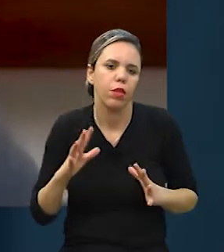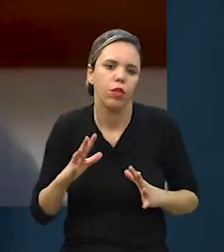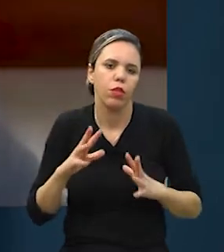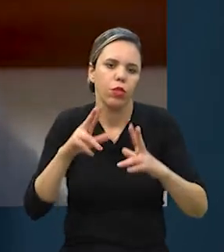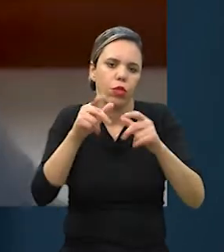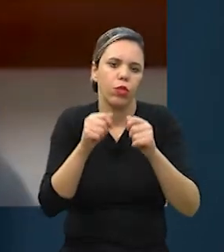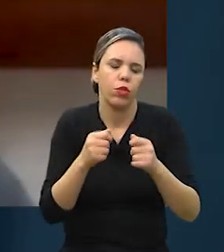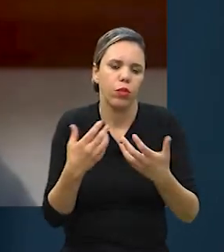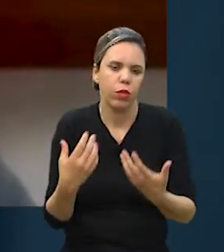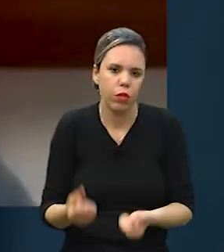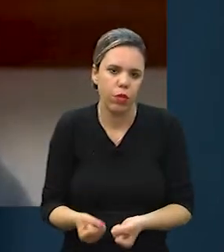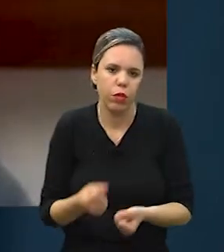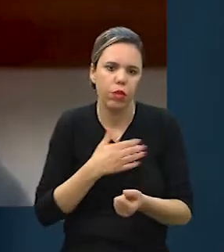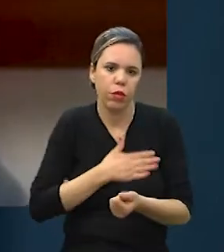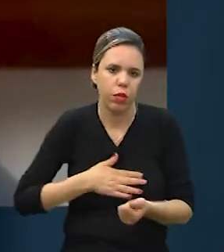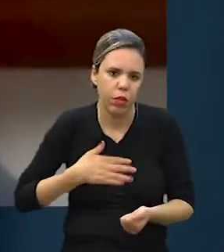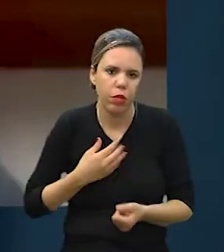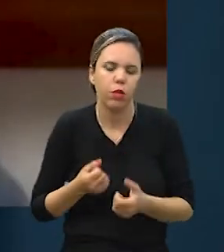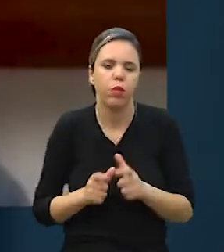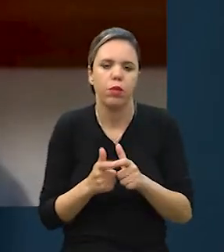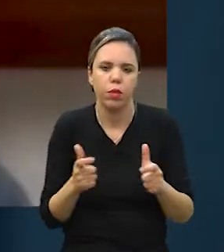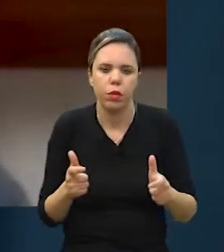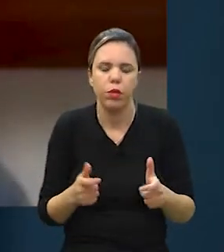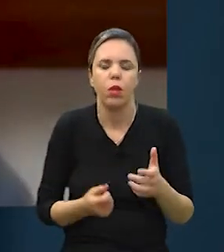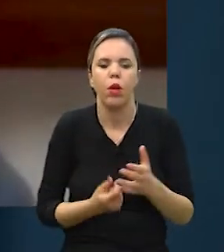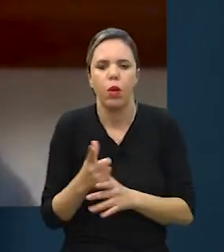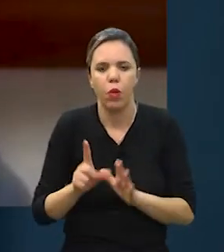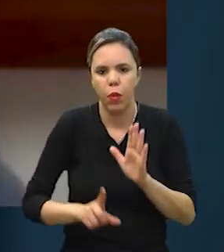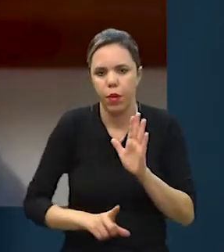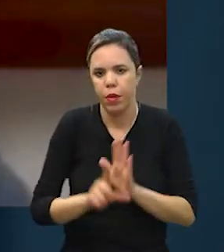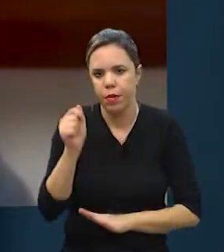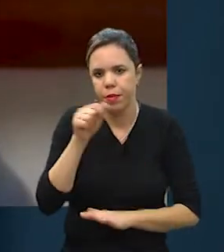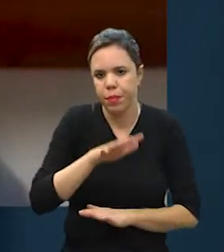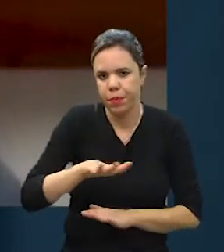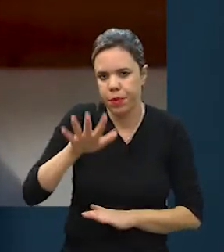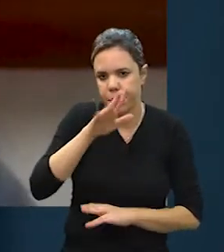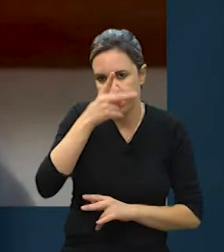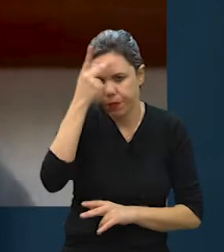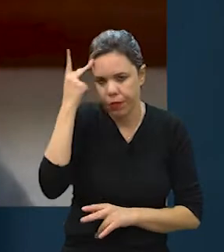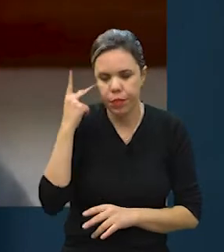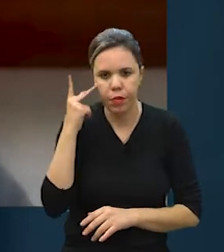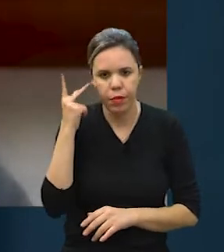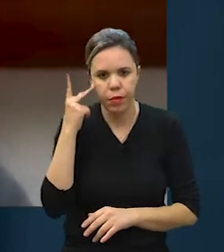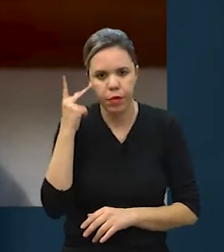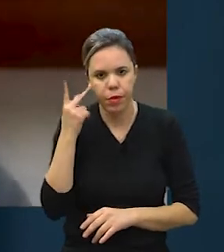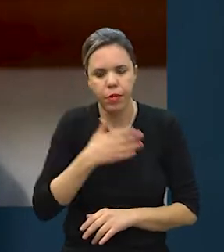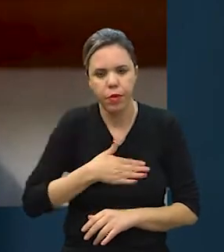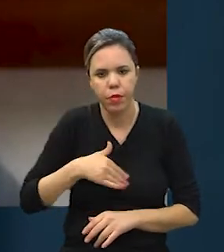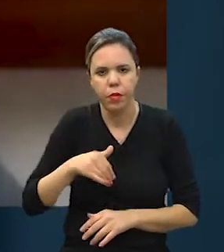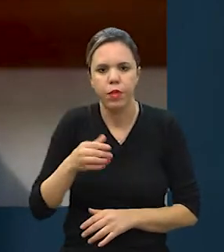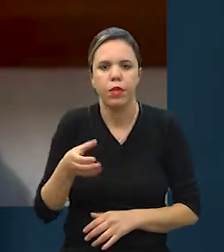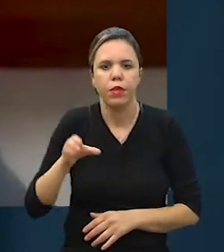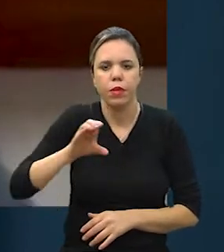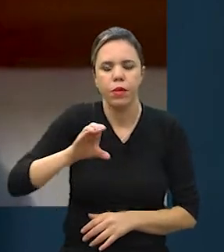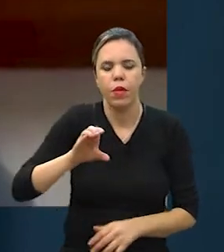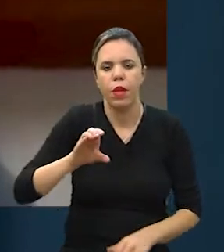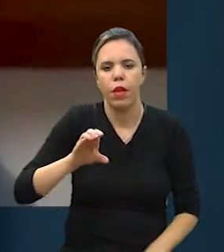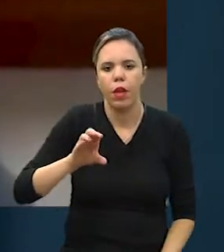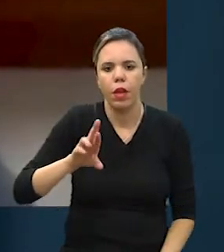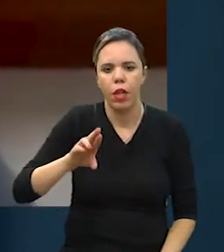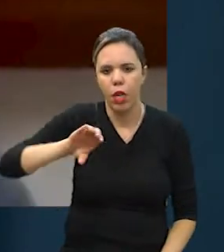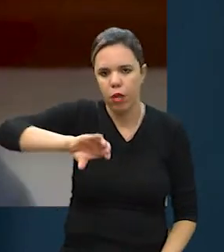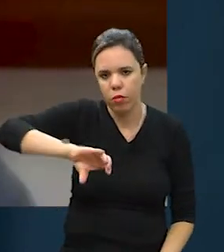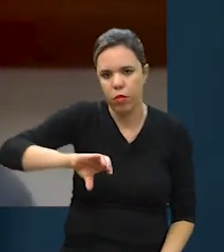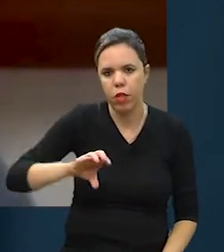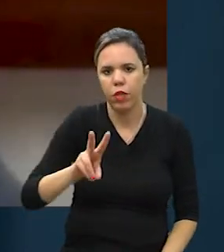todos estejam vendendo bem, muito bem, em crescentes, em geral, o pessoal de São Paulo prefere o creme de vegetais,